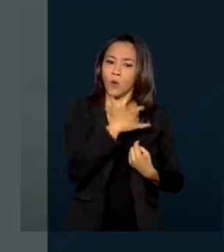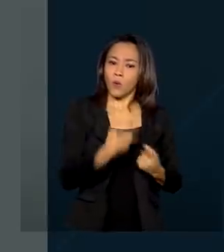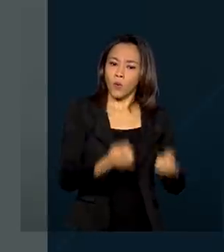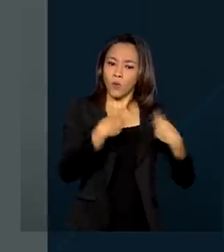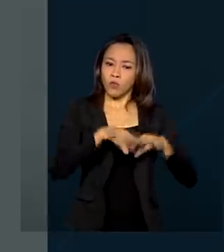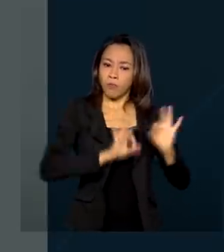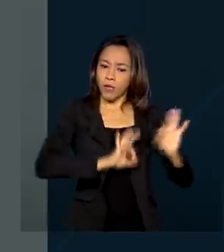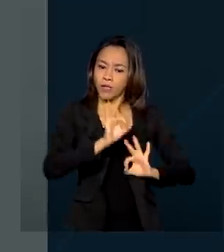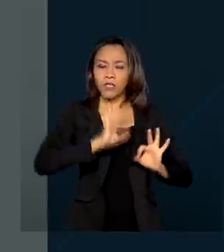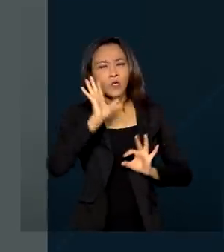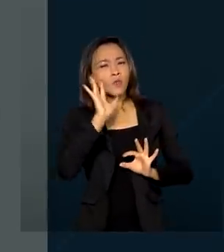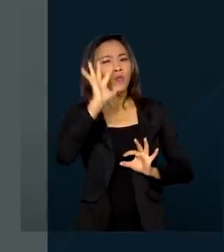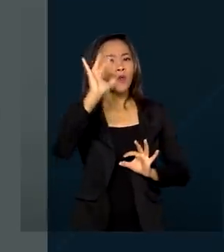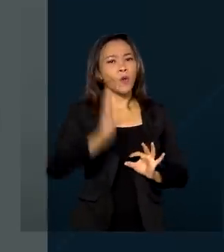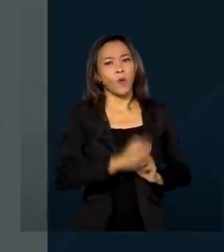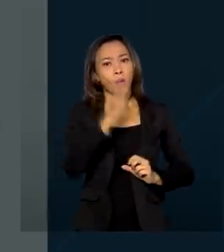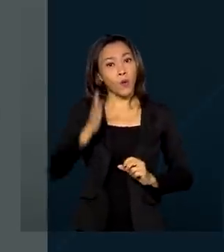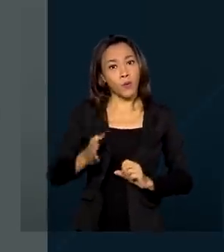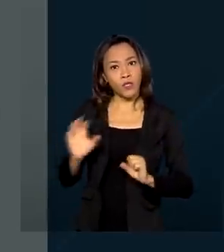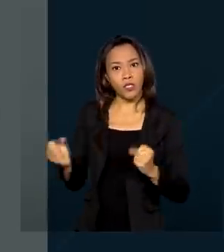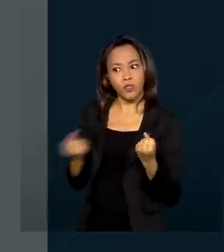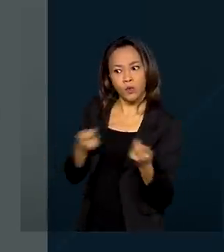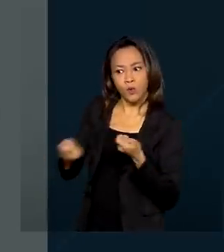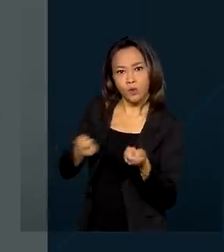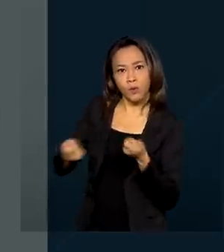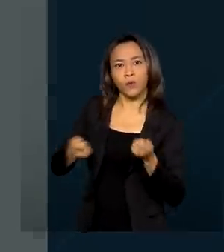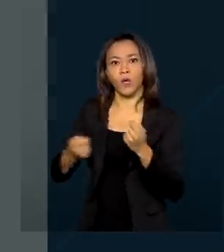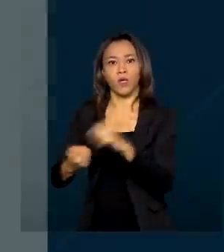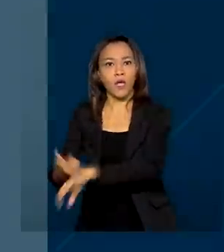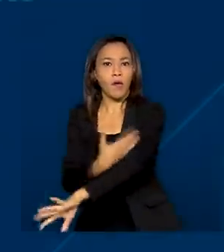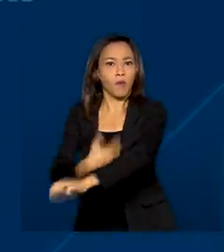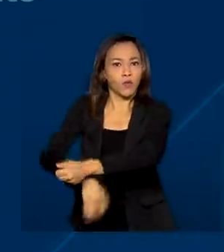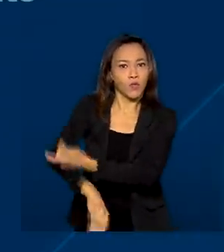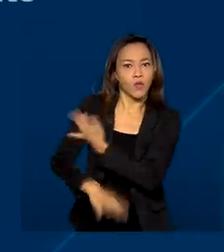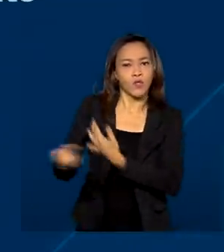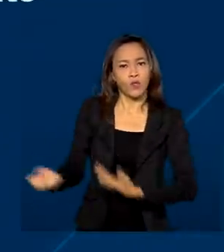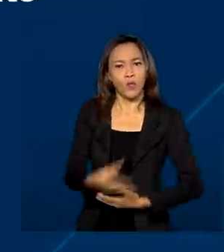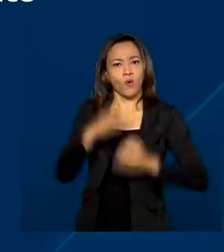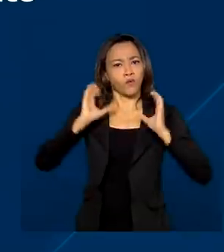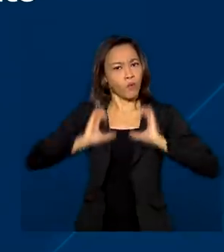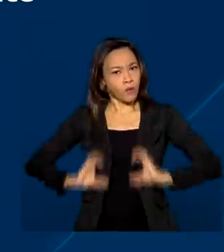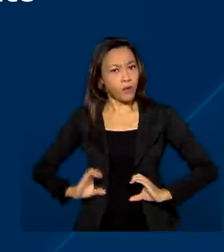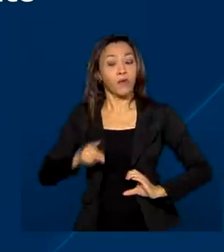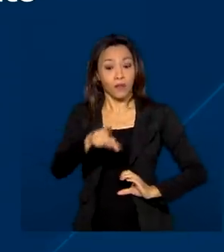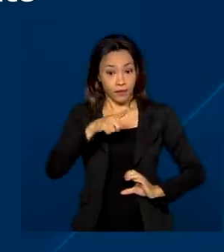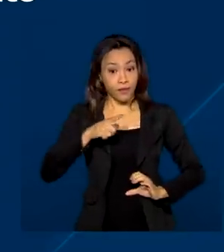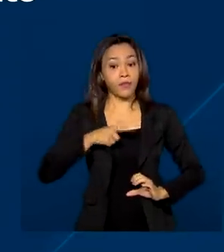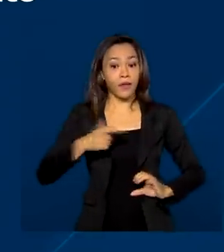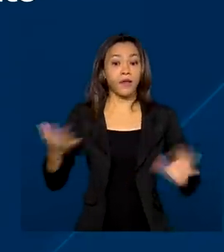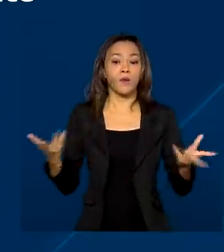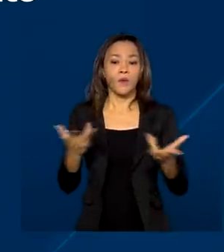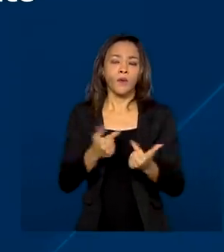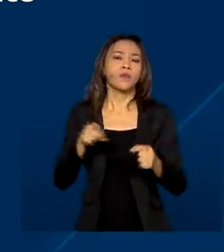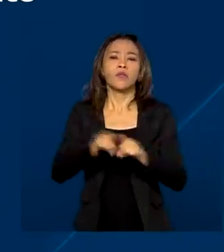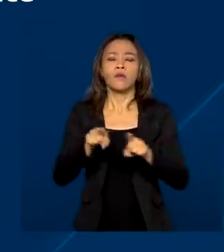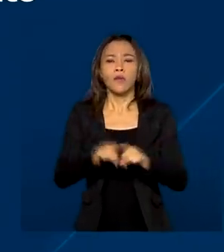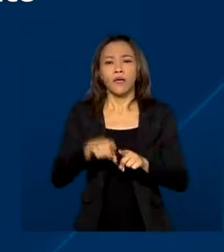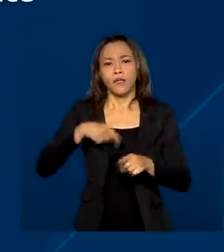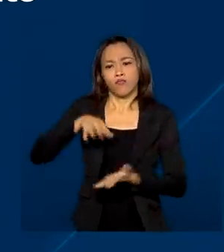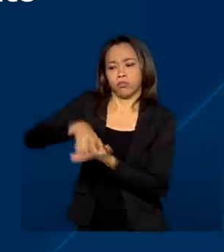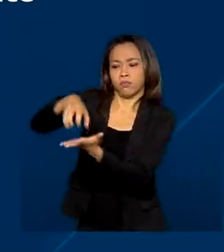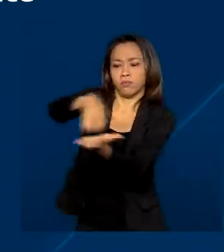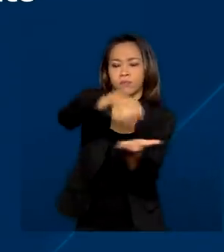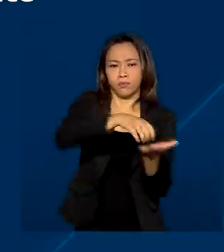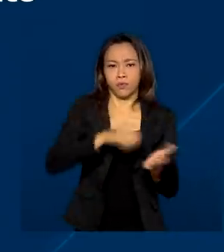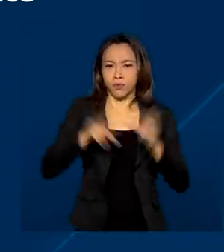para realizar sonhos e dominando emoções e criando novos hábitos. Também são oferecidas qualificações para órgãos gestores de